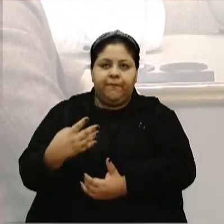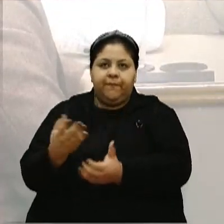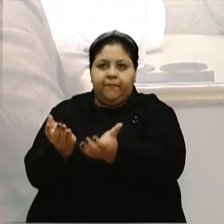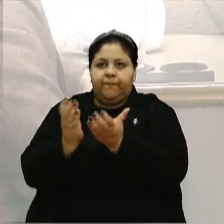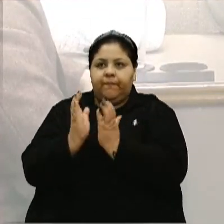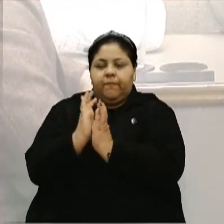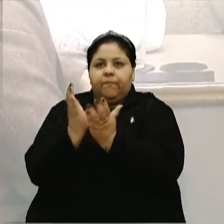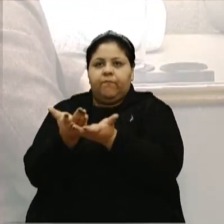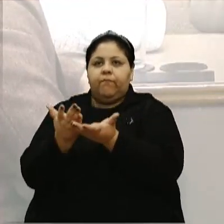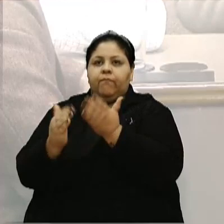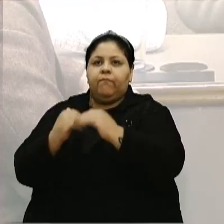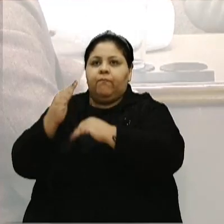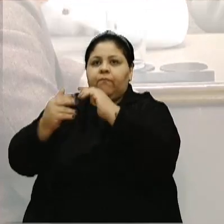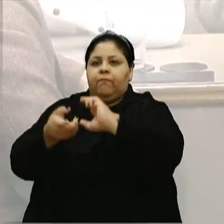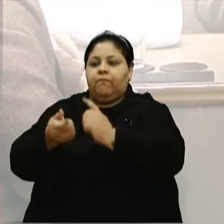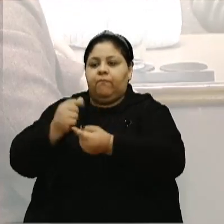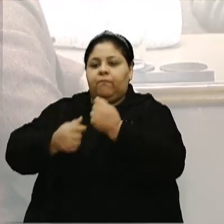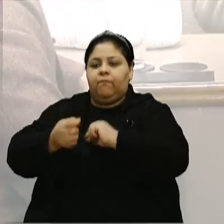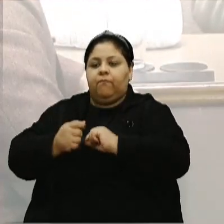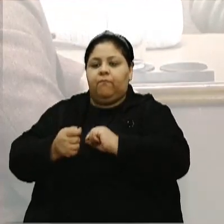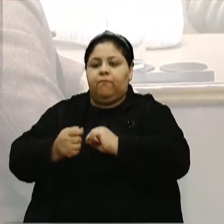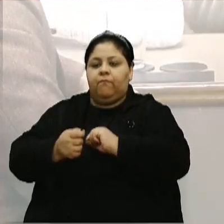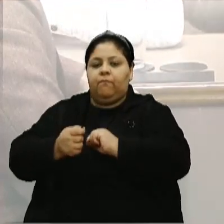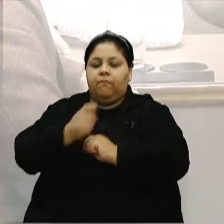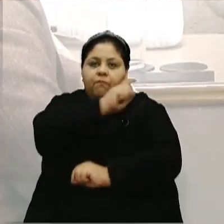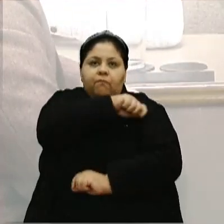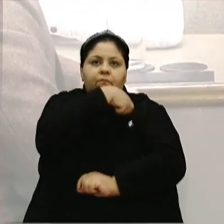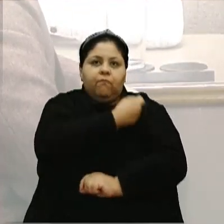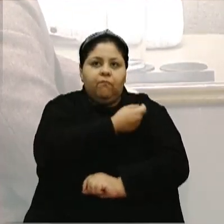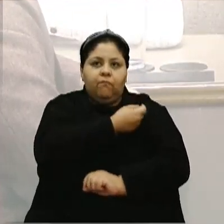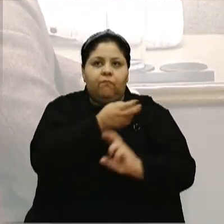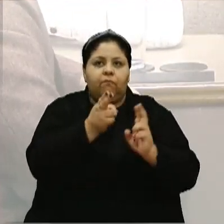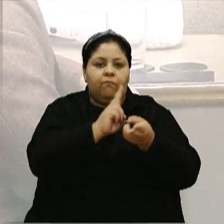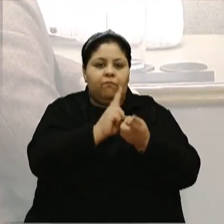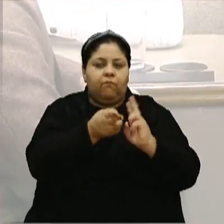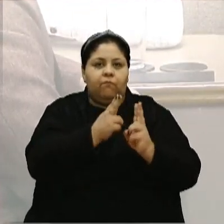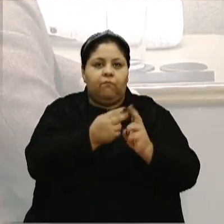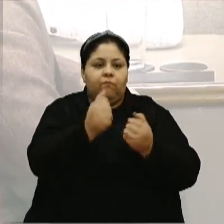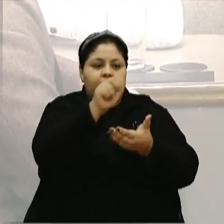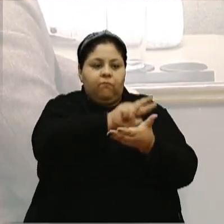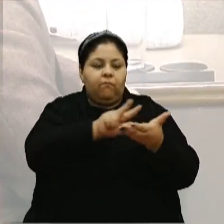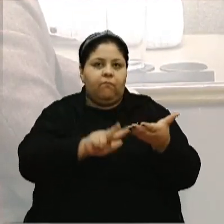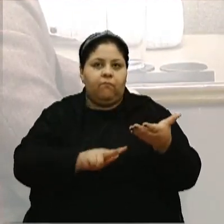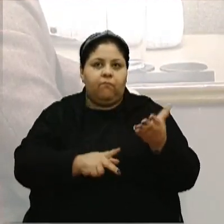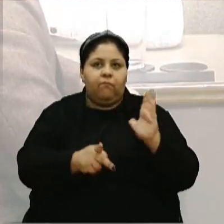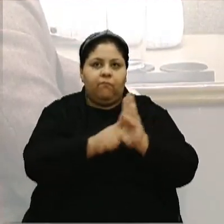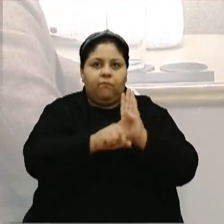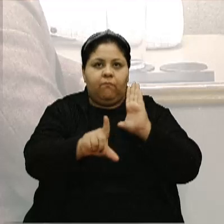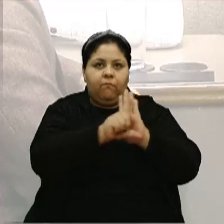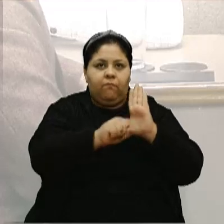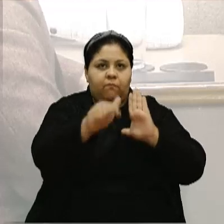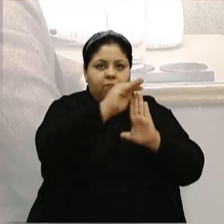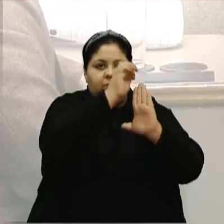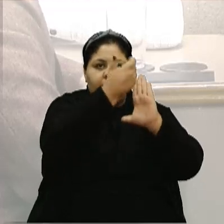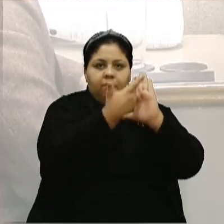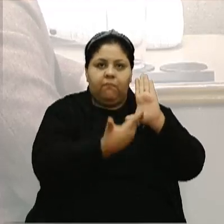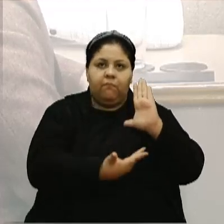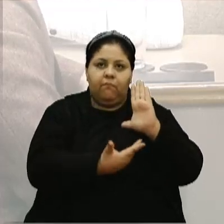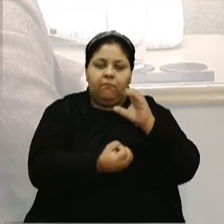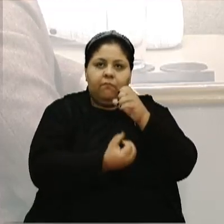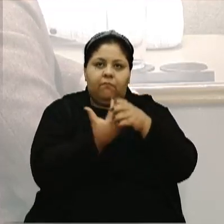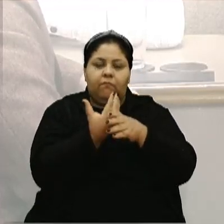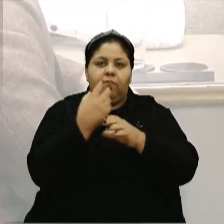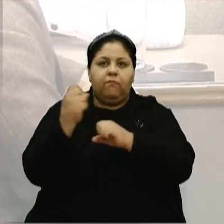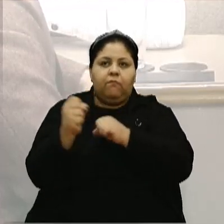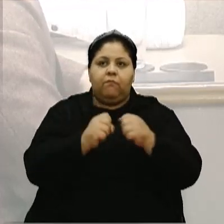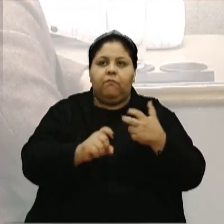Recebe-se a Comissão de Desenvolvimento Econômico, Fiscalização, Controle Orçamentário e Turismo, para análise e parecer o projeto de lei acima ementado de